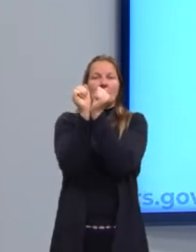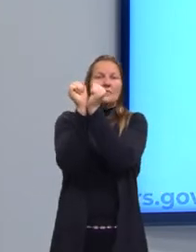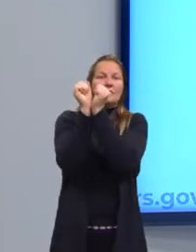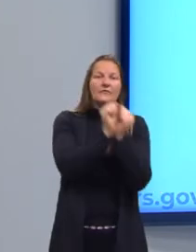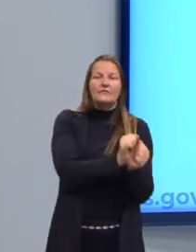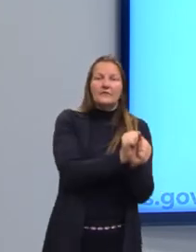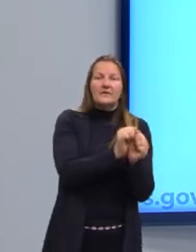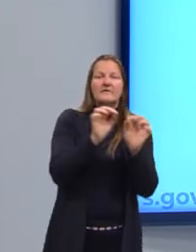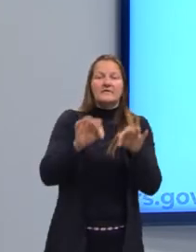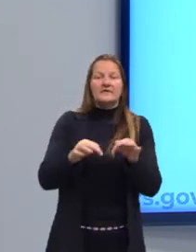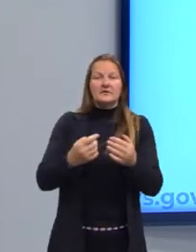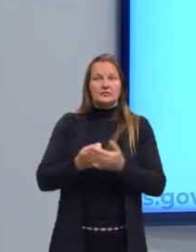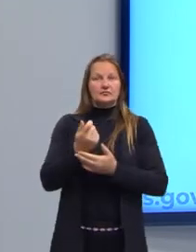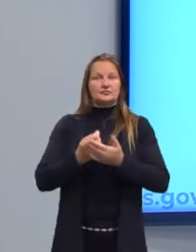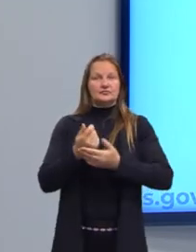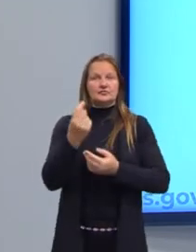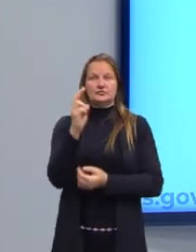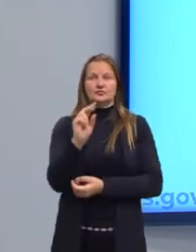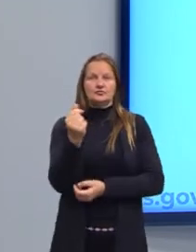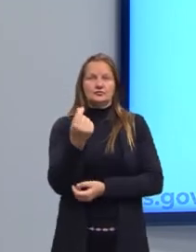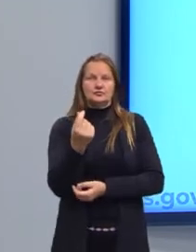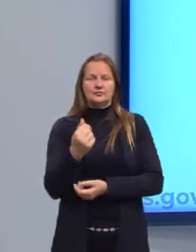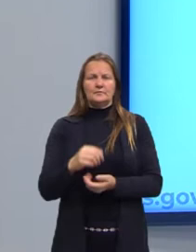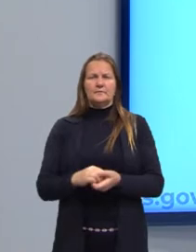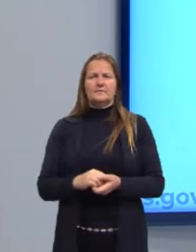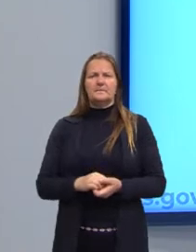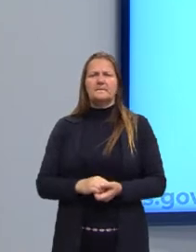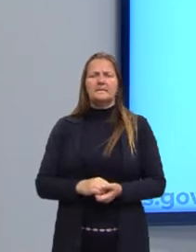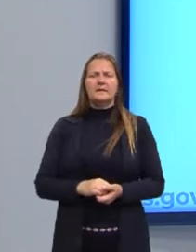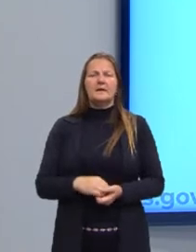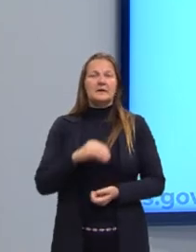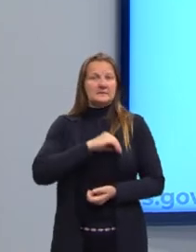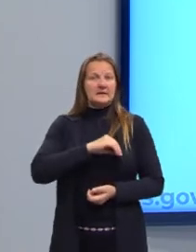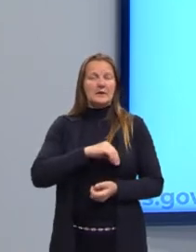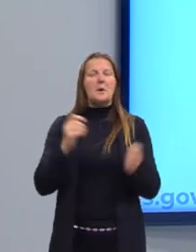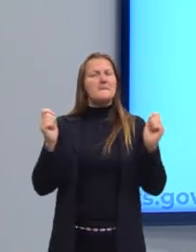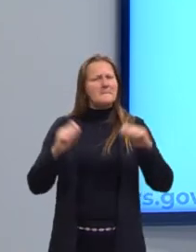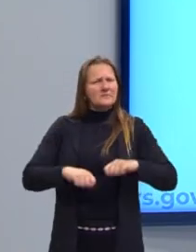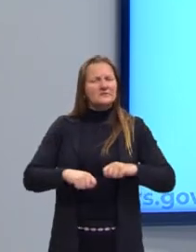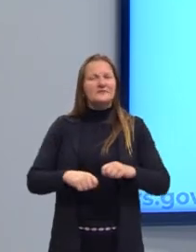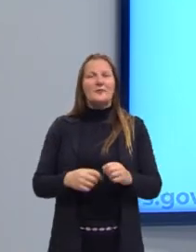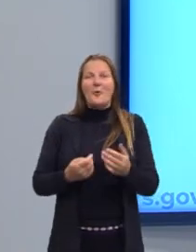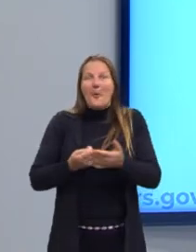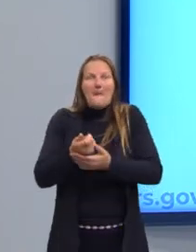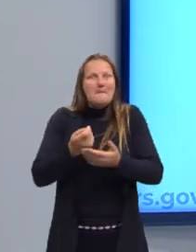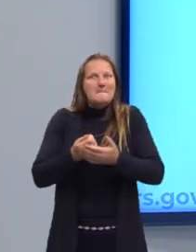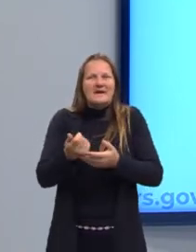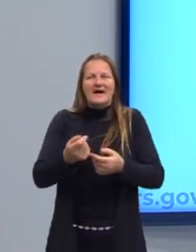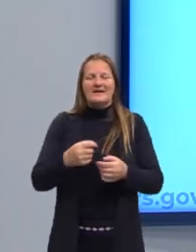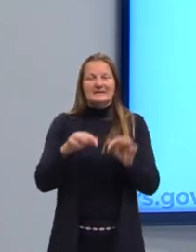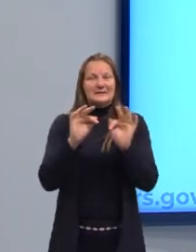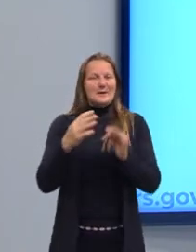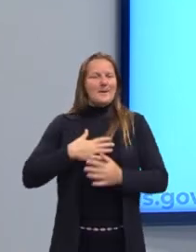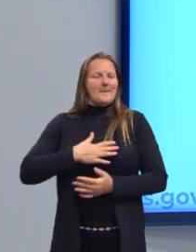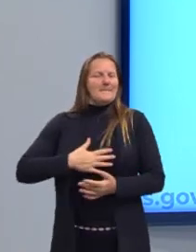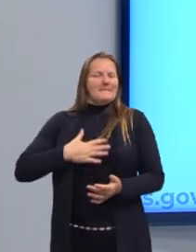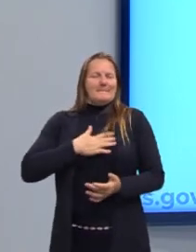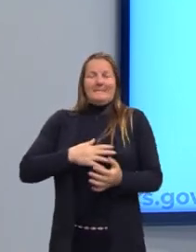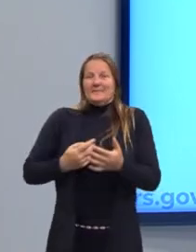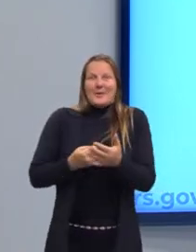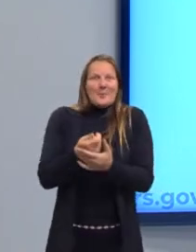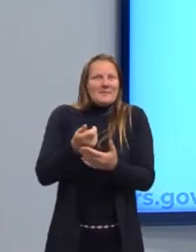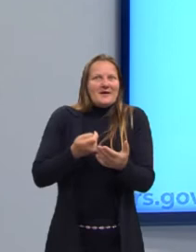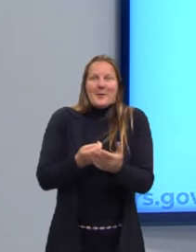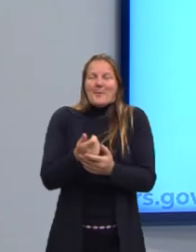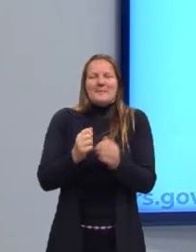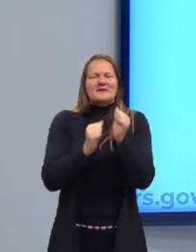dinheiro. Então, com o assalariamento, as pessoas vão ter possibilidade de fazer compras, certo? E aí, toda essa questão